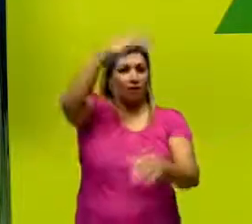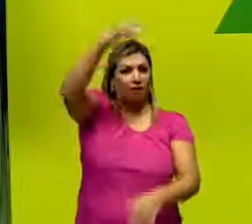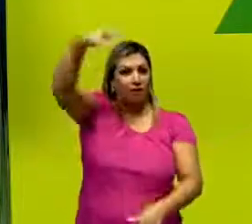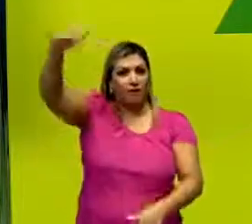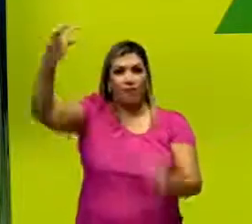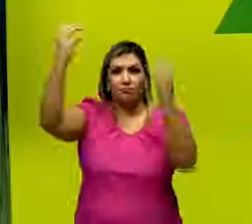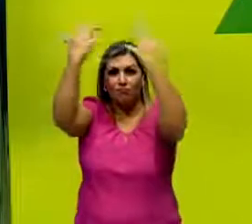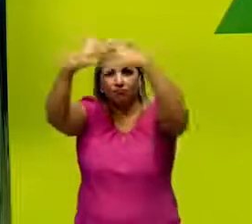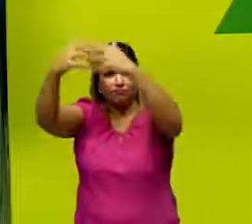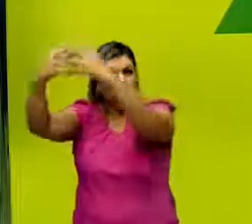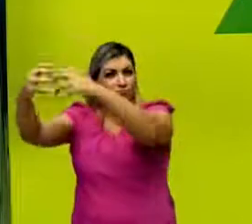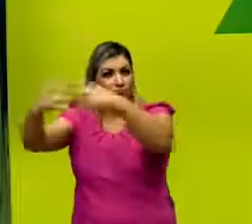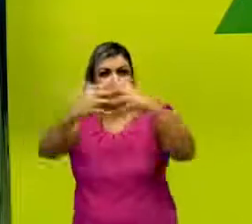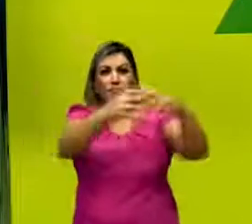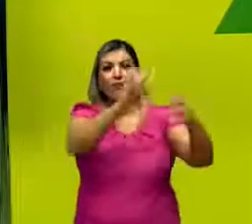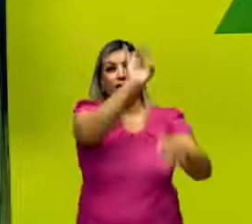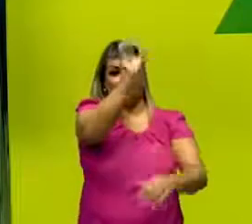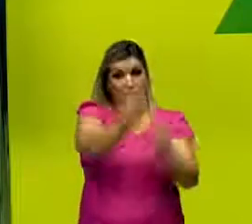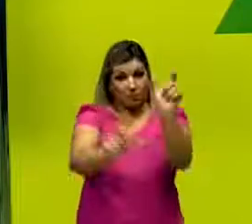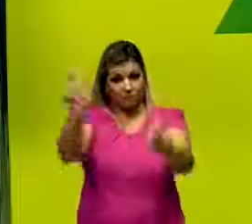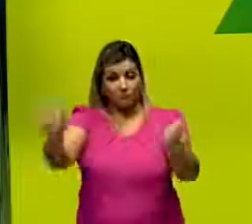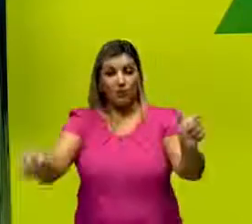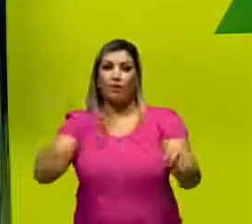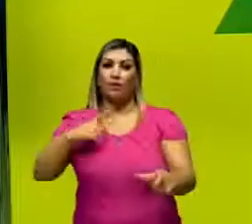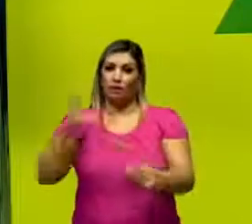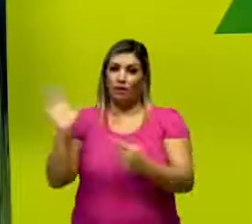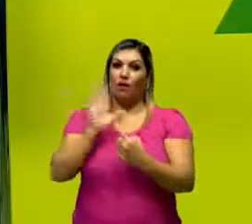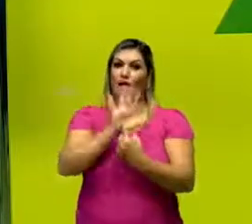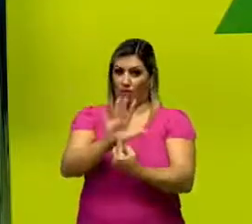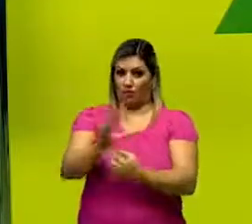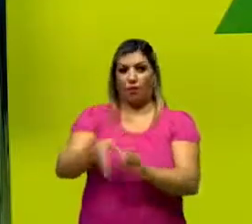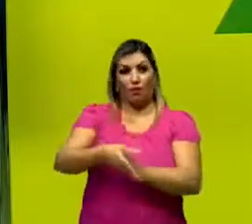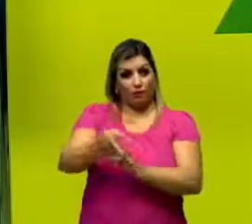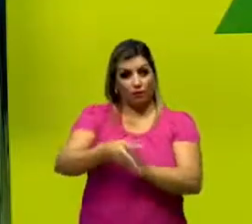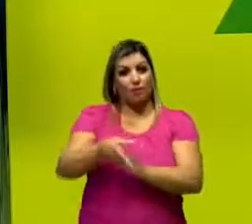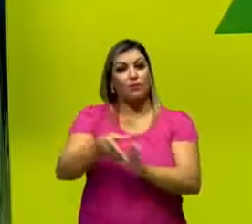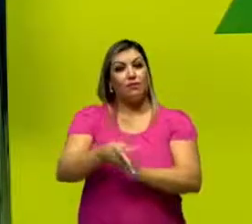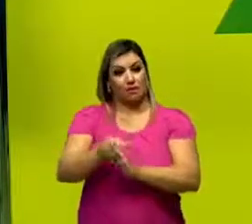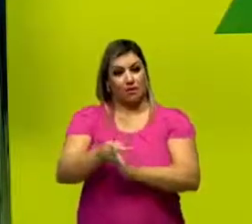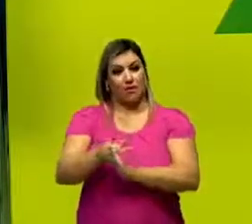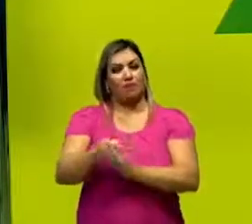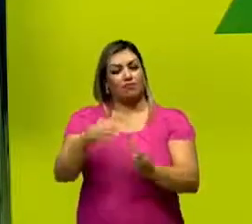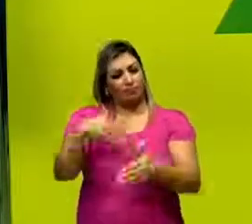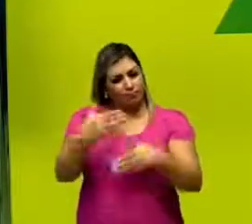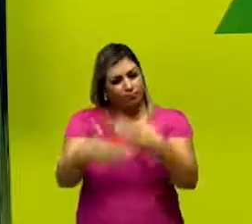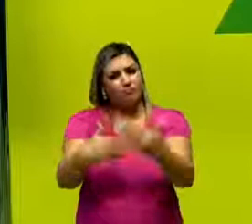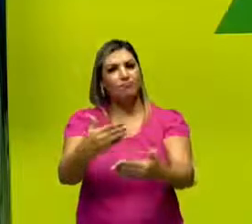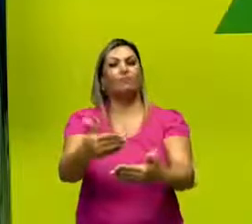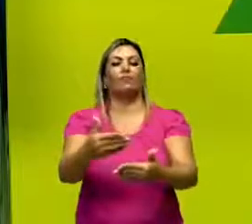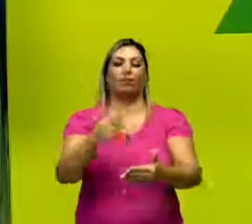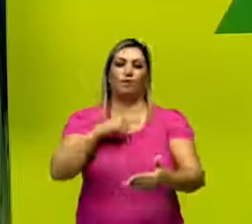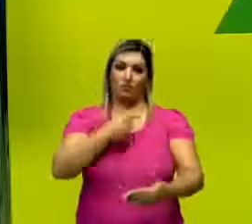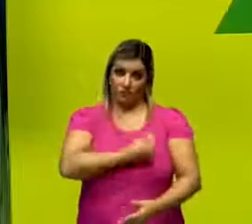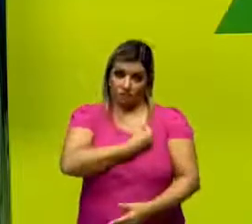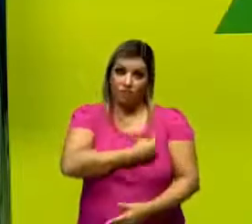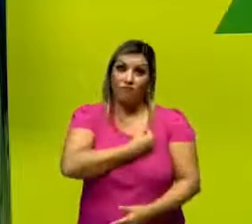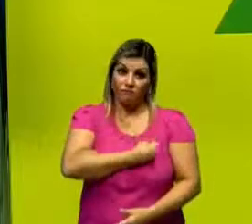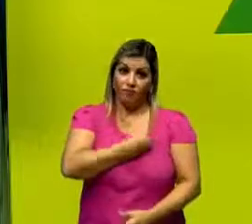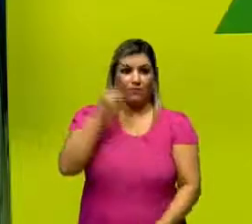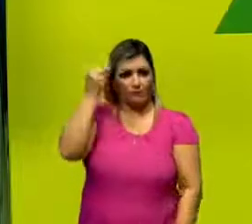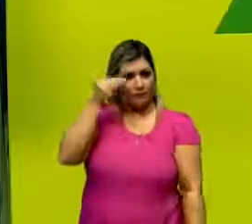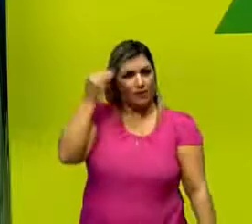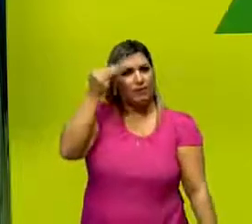cada mente de cada indivíduo e ela vai servir como uma orientação, tá? A partir daquilo que você conviveu